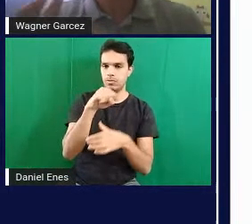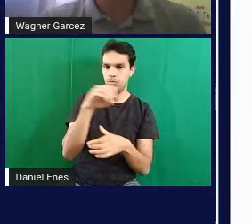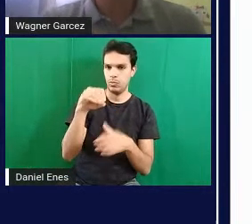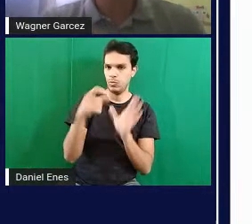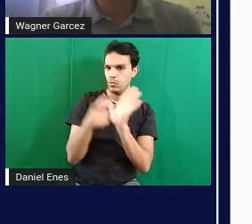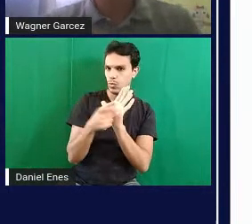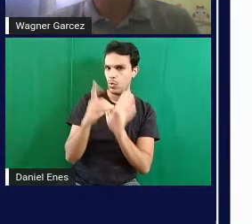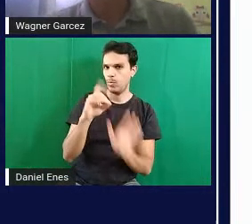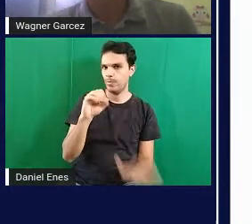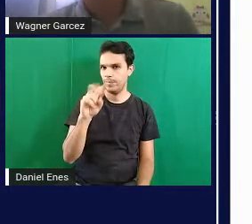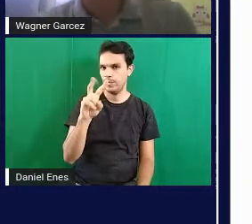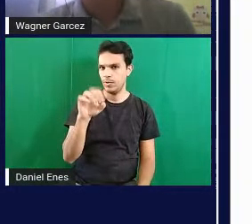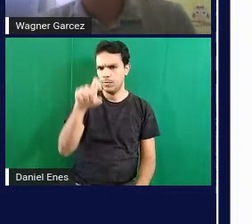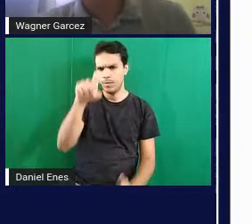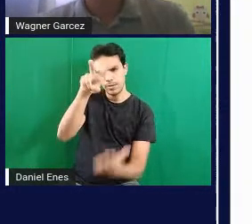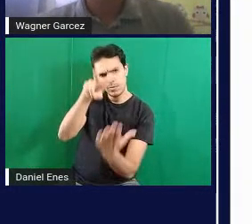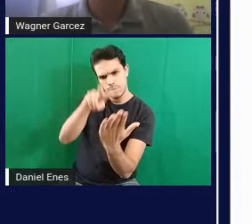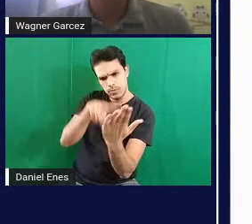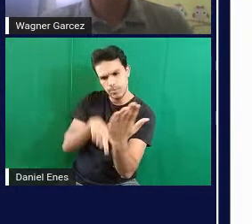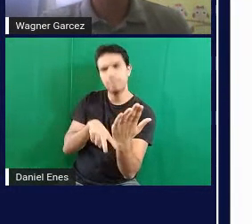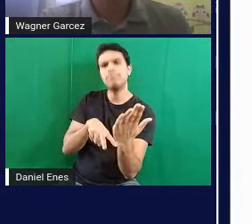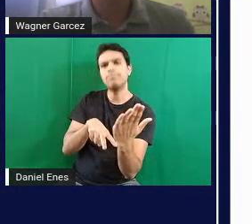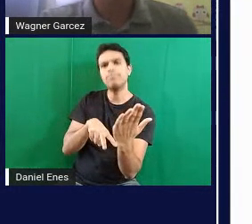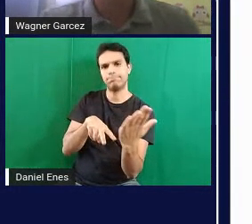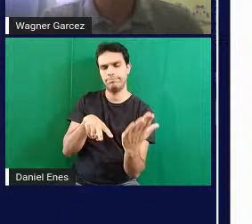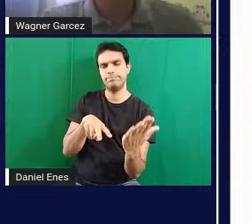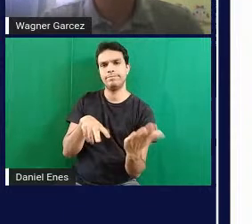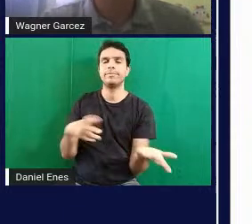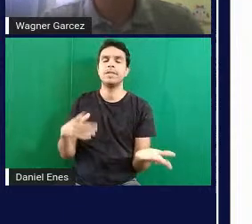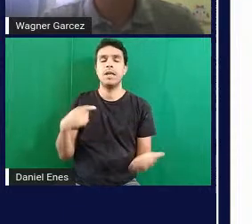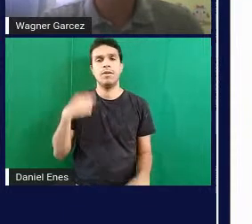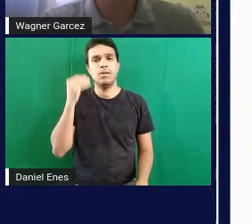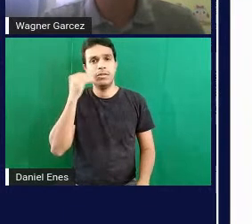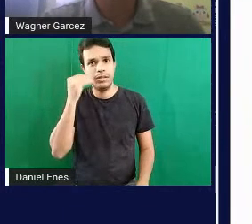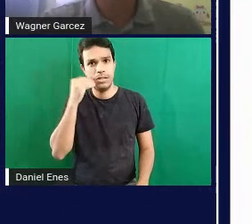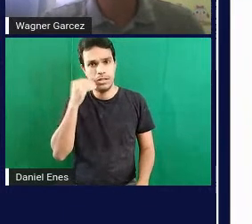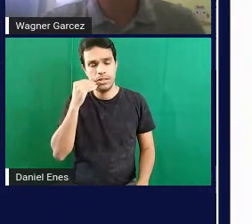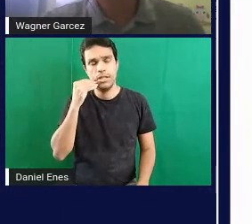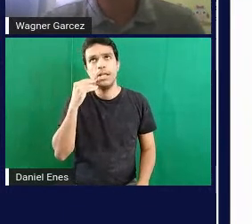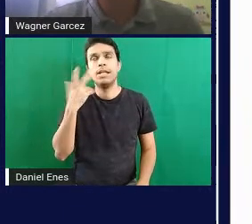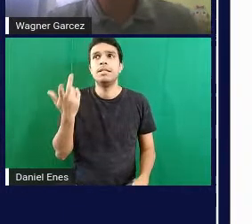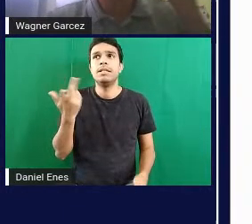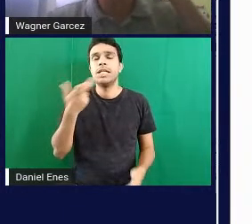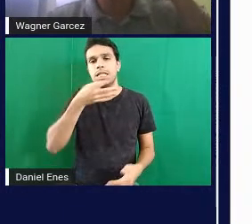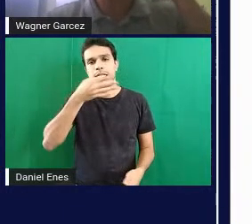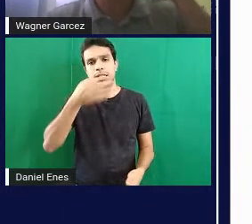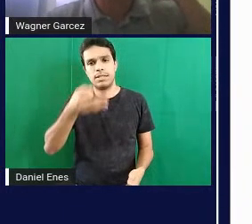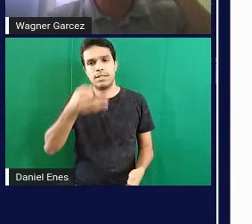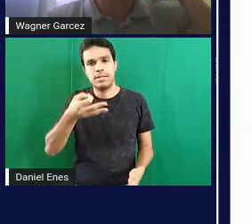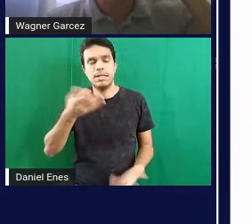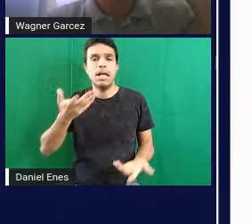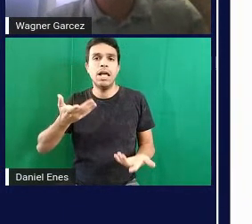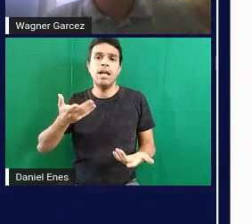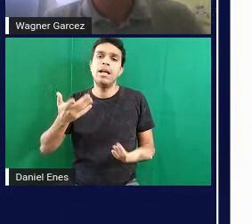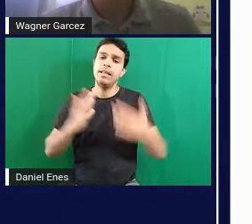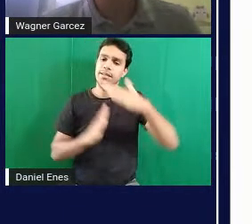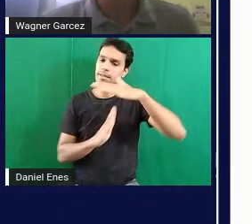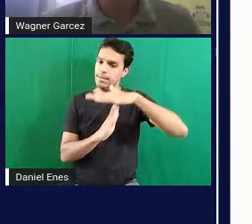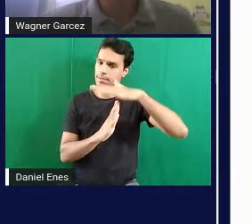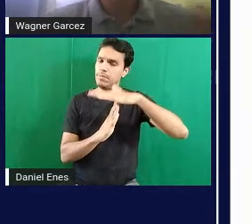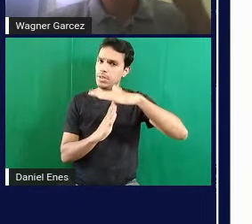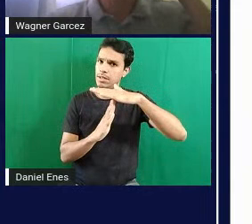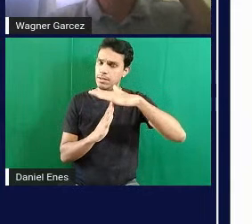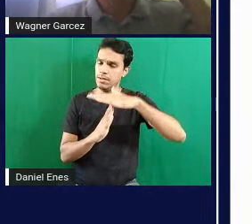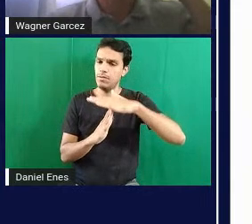e faz a leitura. Então, eu testei antes de falar com vocês e é bem limitado. O